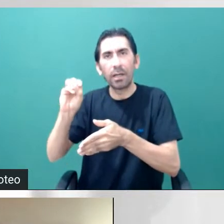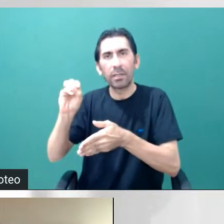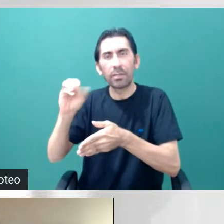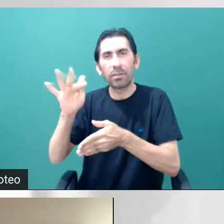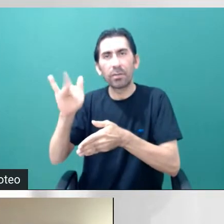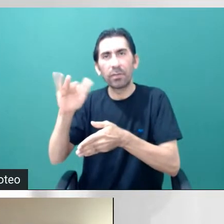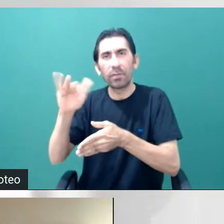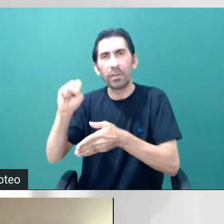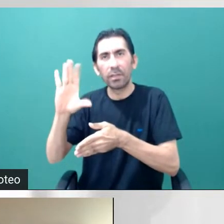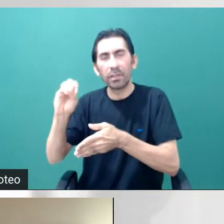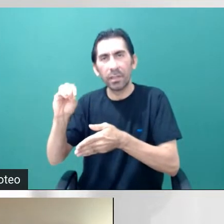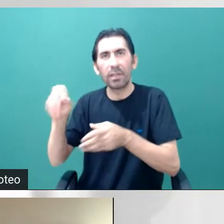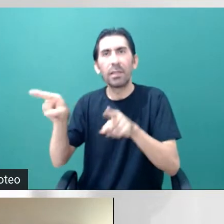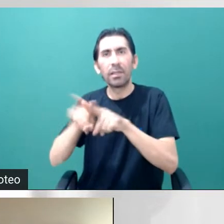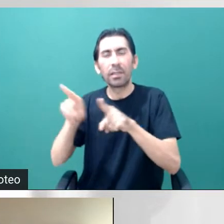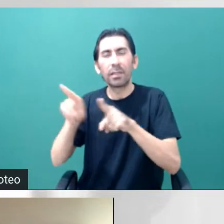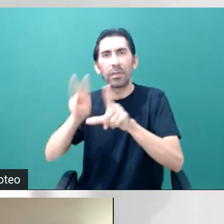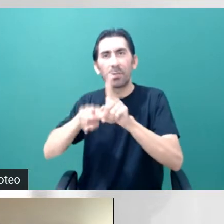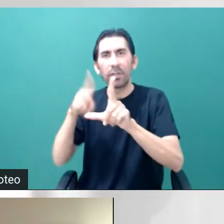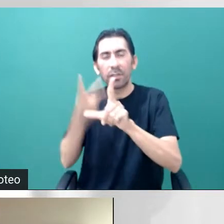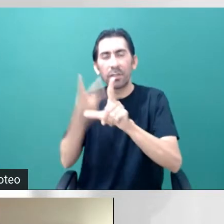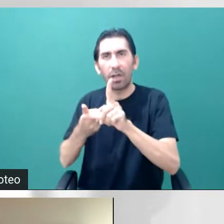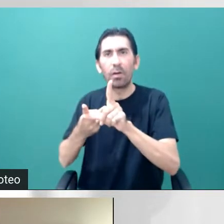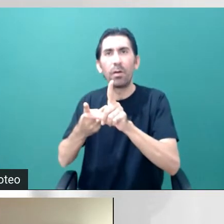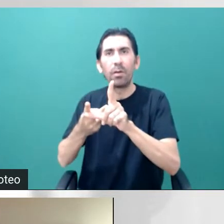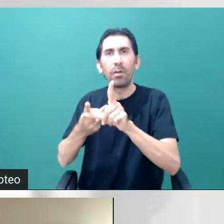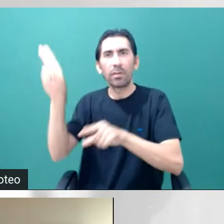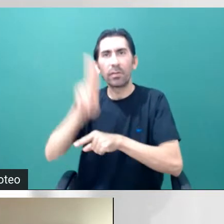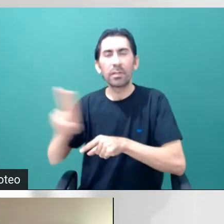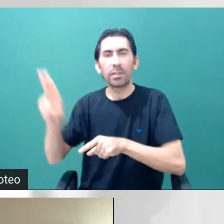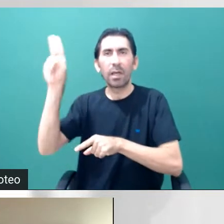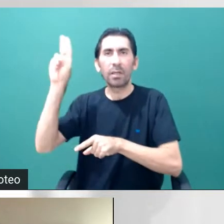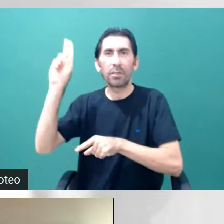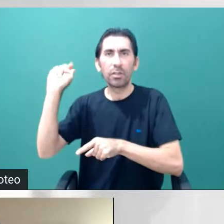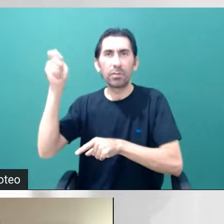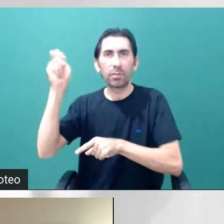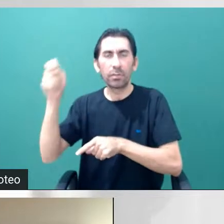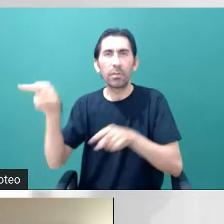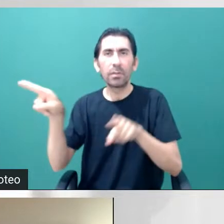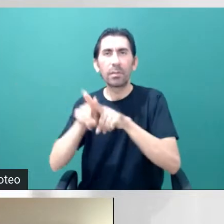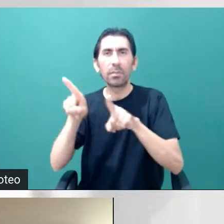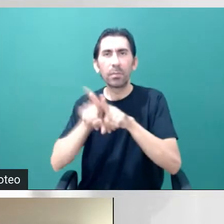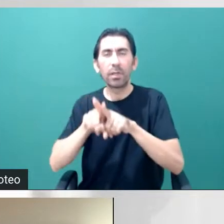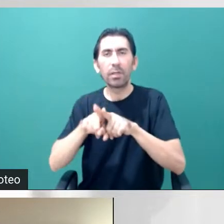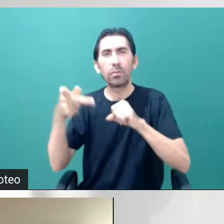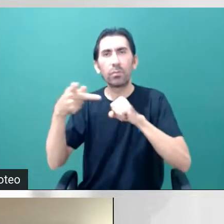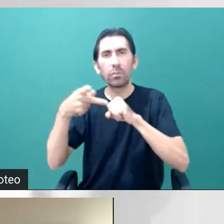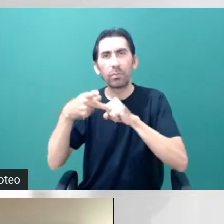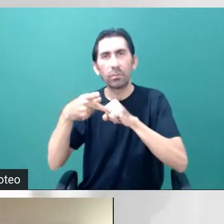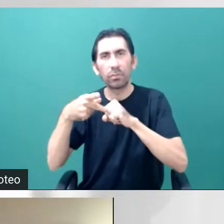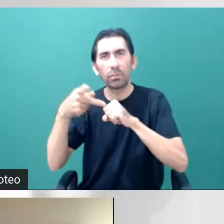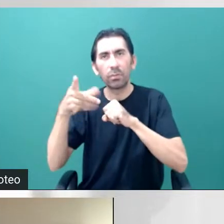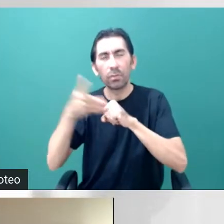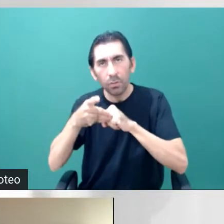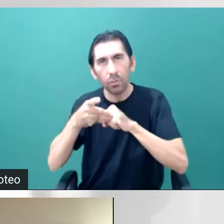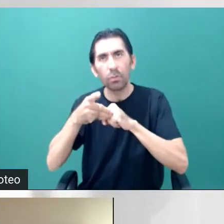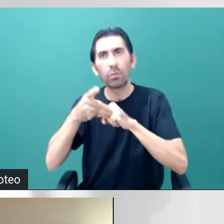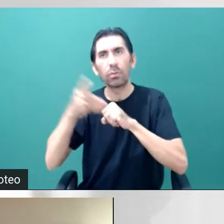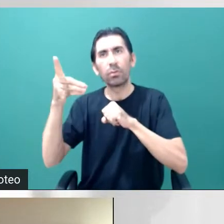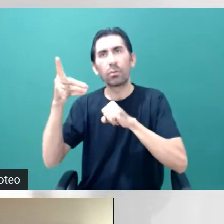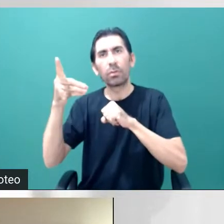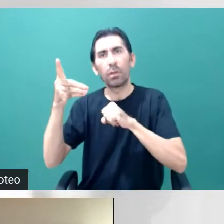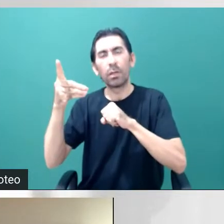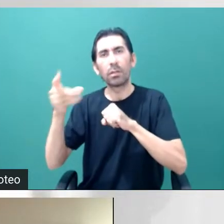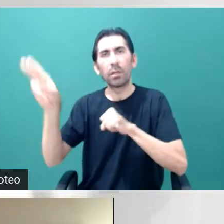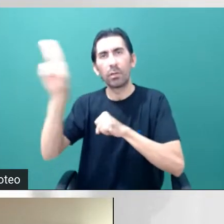Universidade Federal do Rio Grande do Sul, com doutorado na